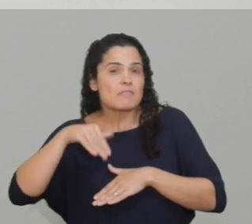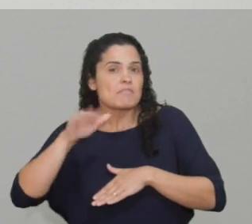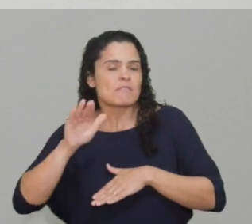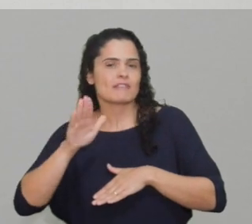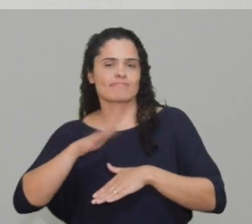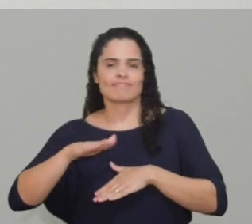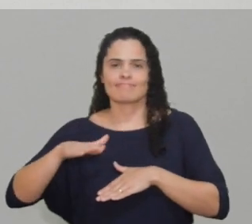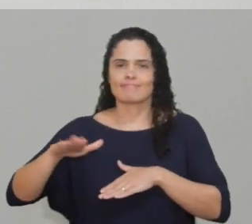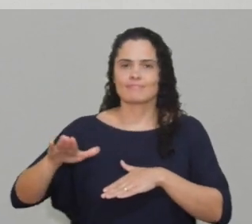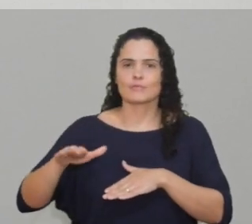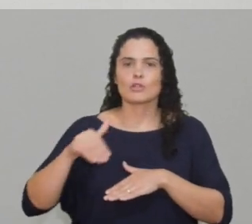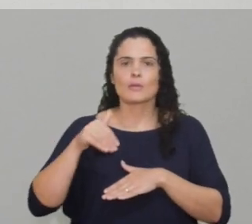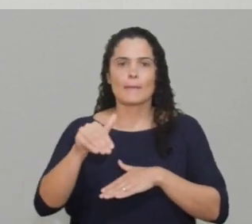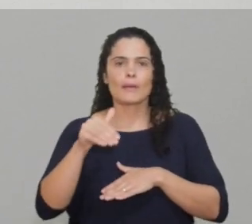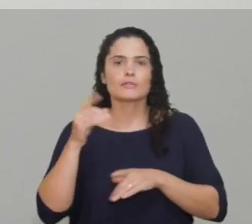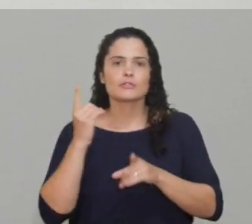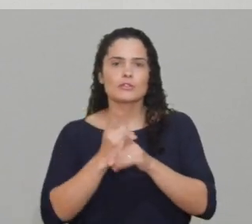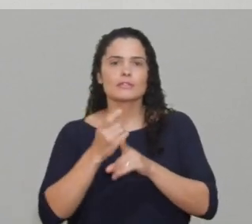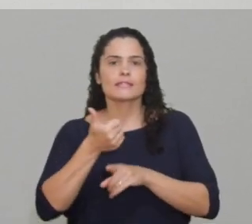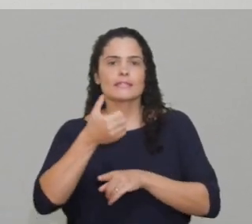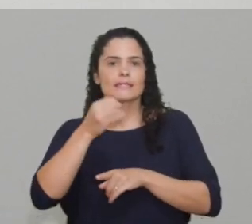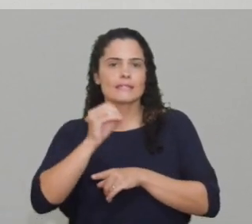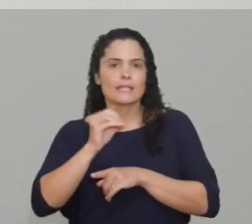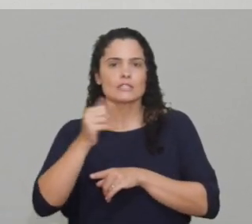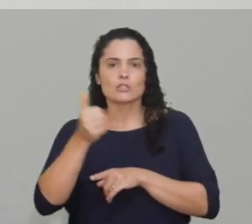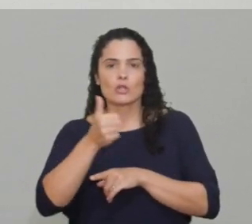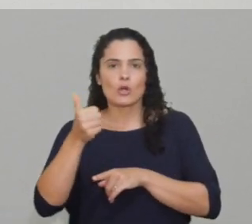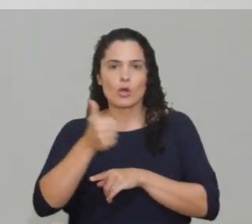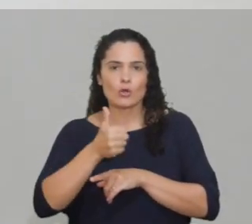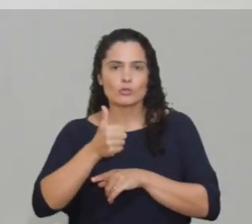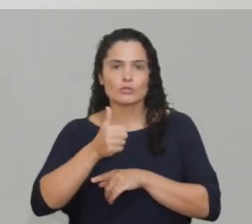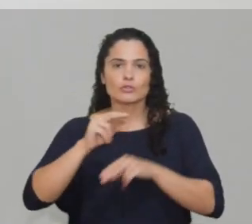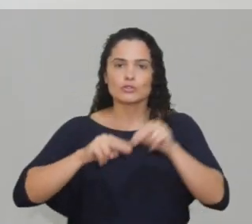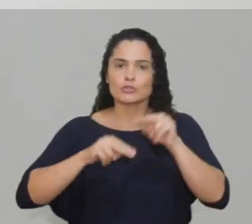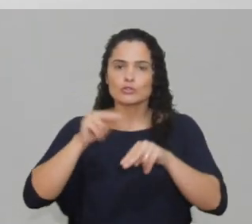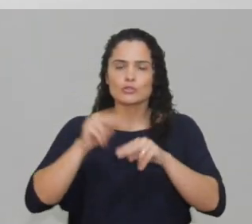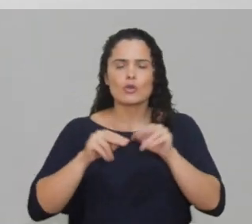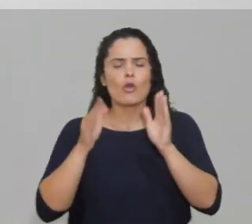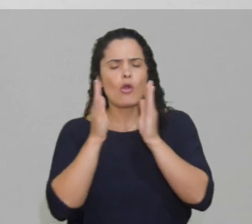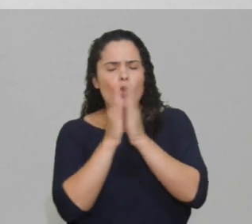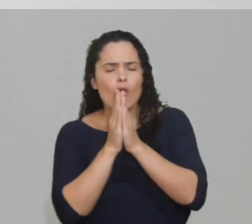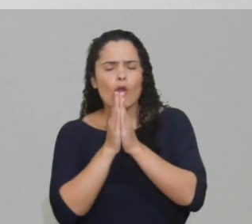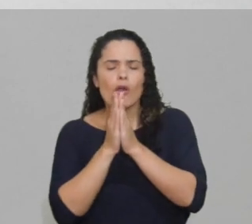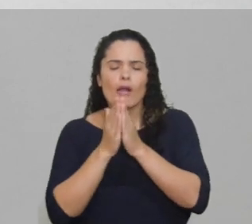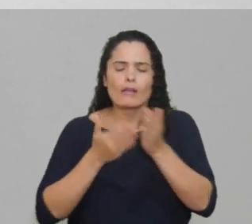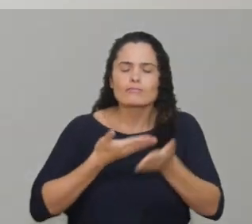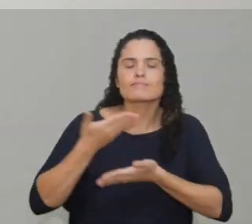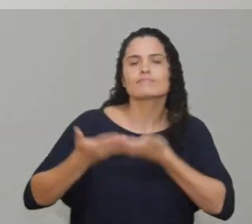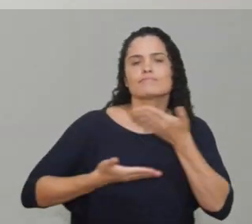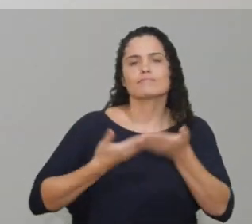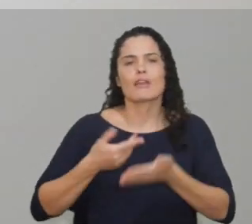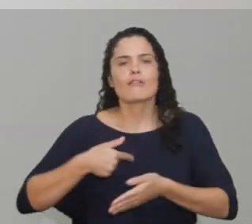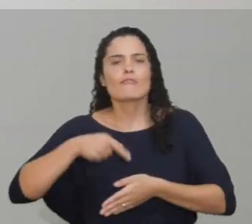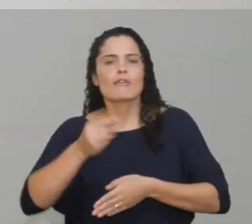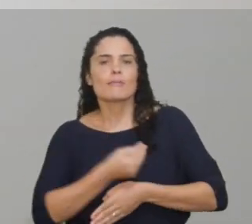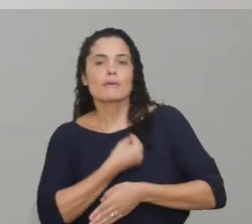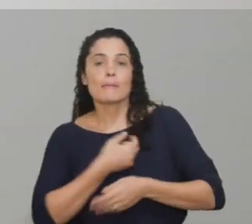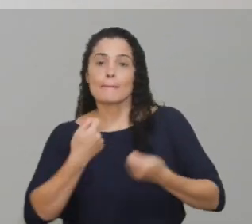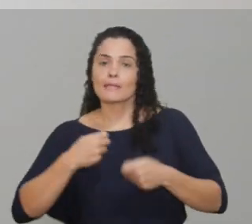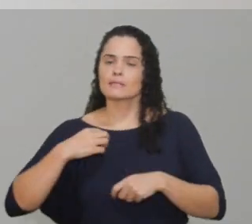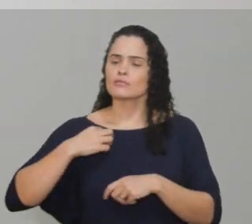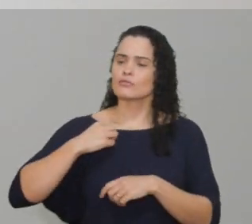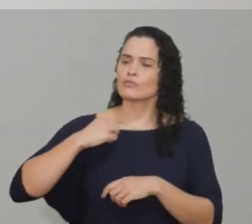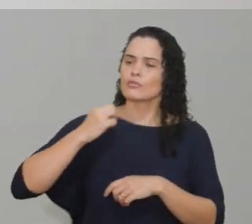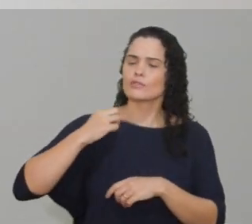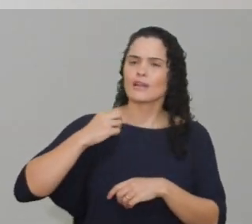próximos dias na Missão Batista Bethesda serão 10 e 11 de junho. Ore, envolva-se e participe. Estamos precisando de